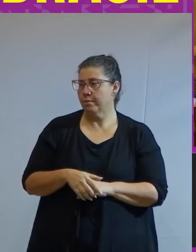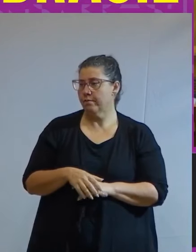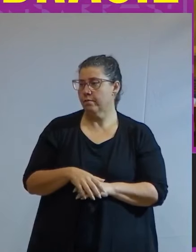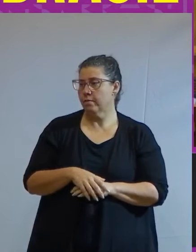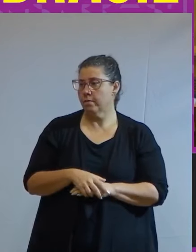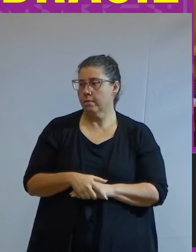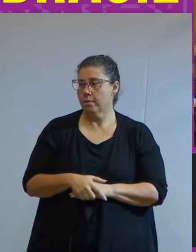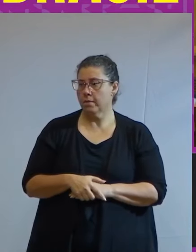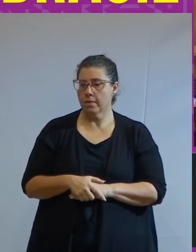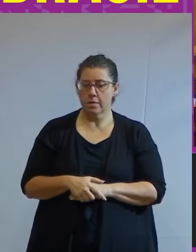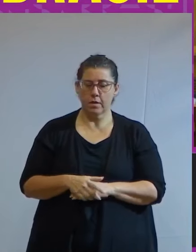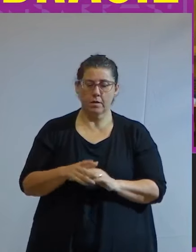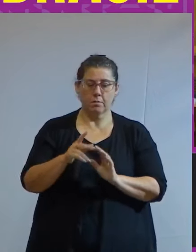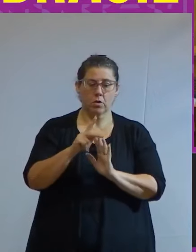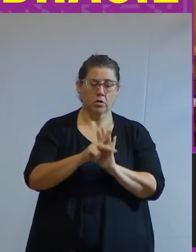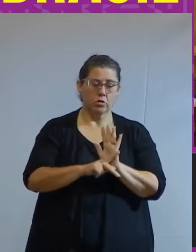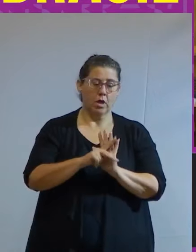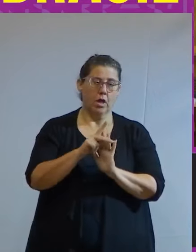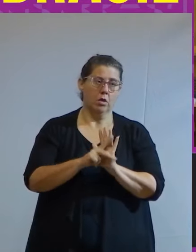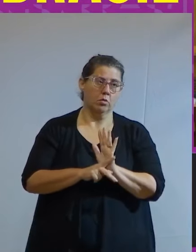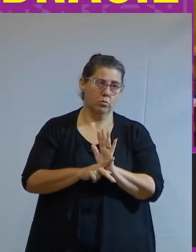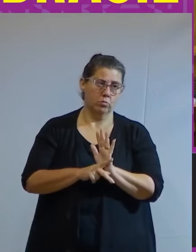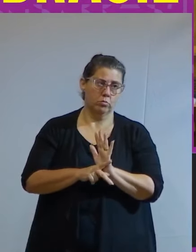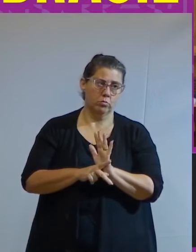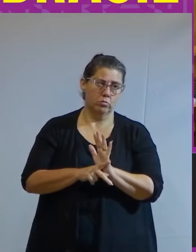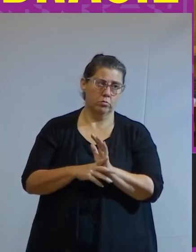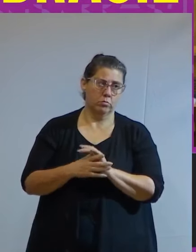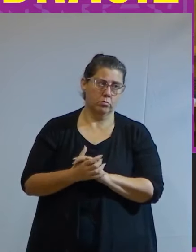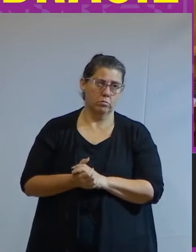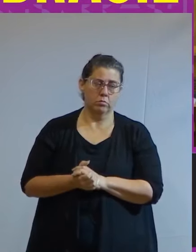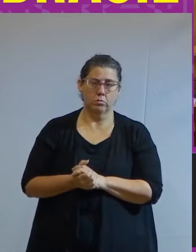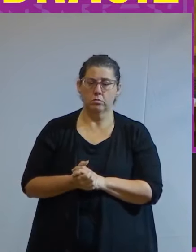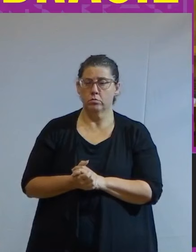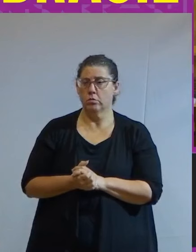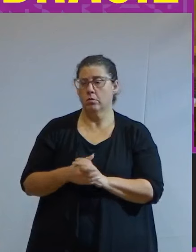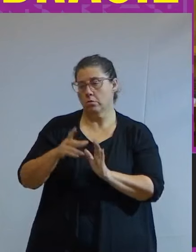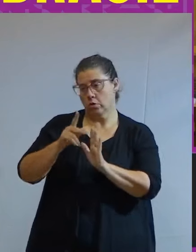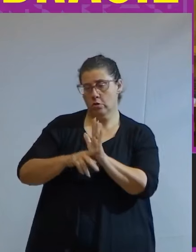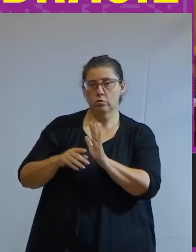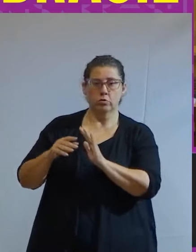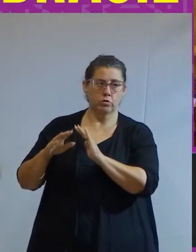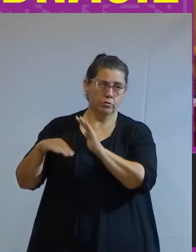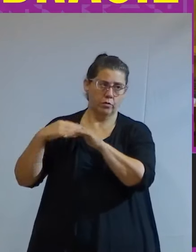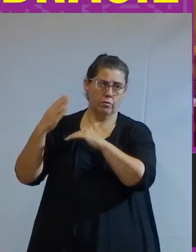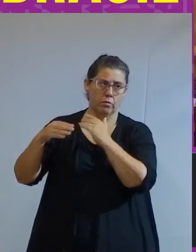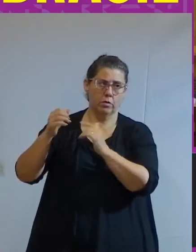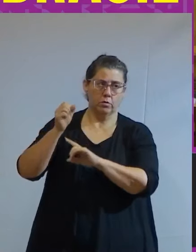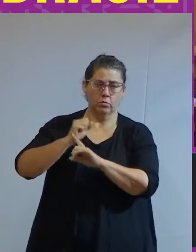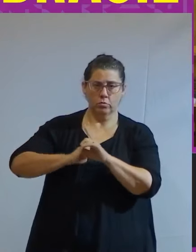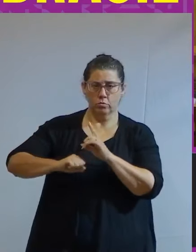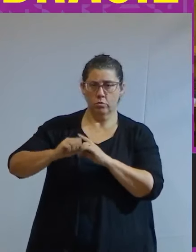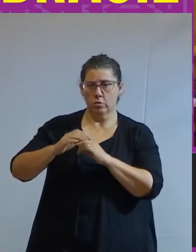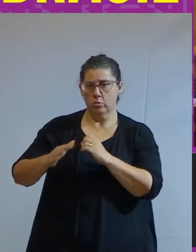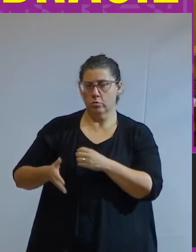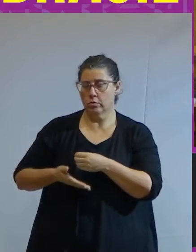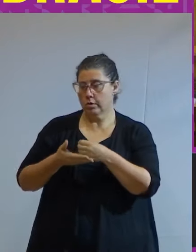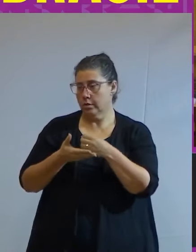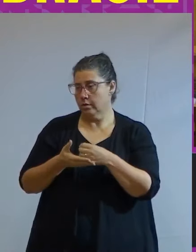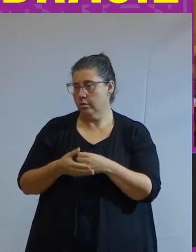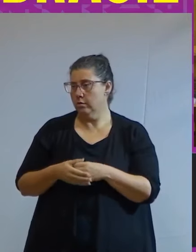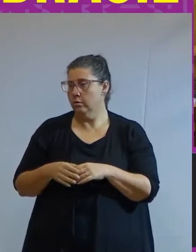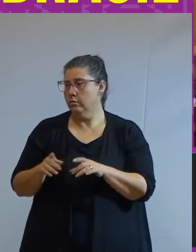em projetos sobretudo os projetos de desenvolvimento sustentável e